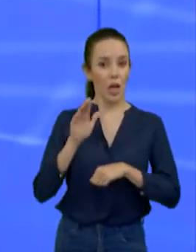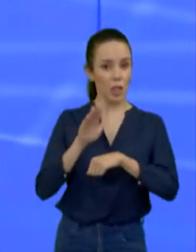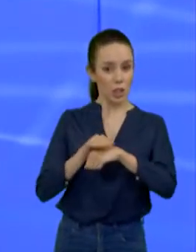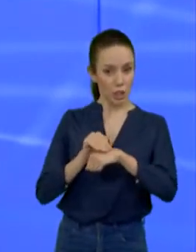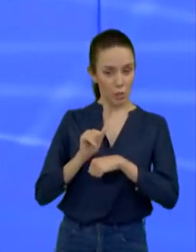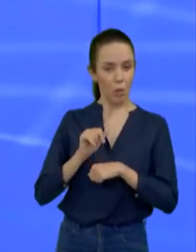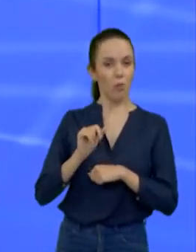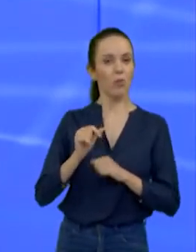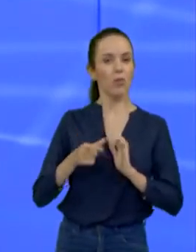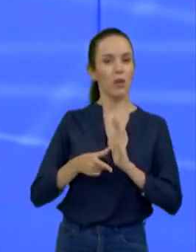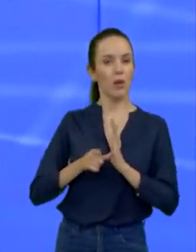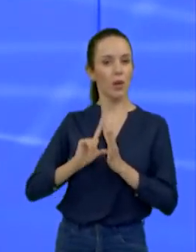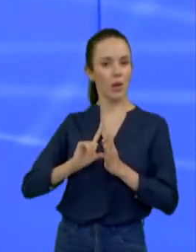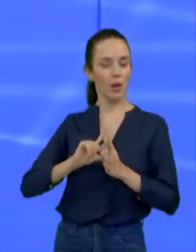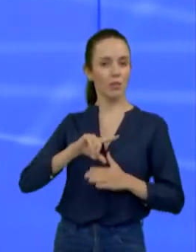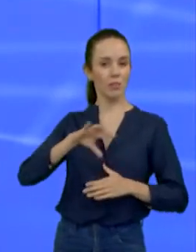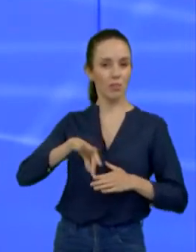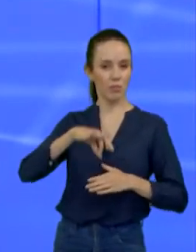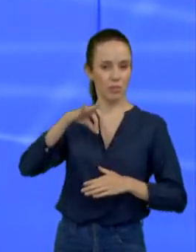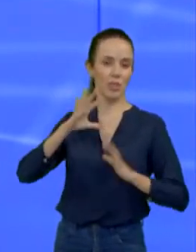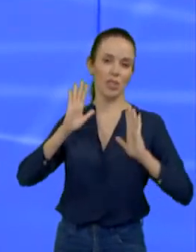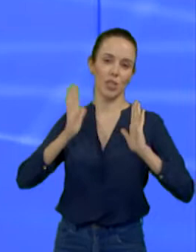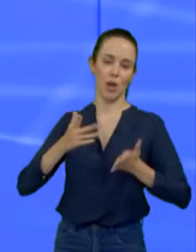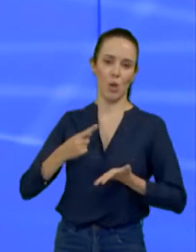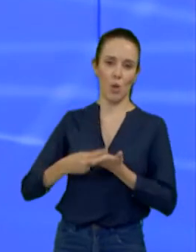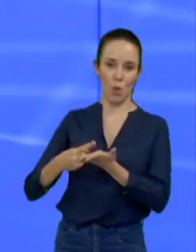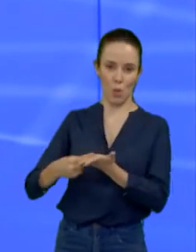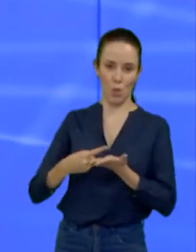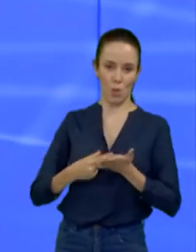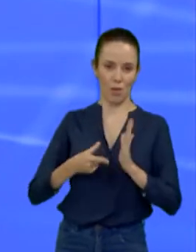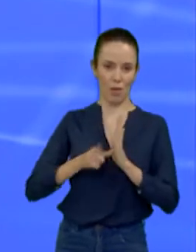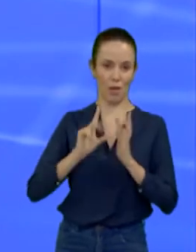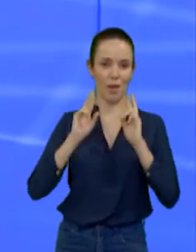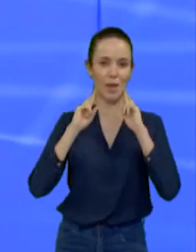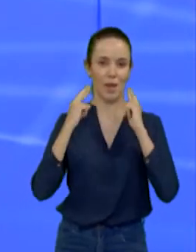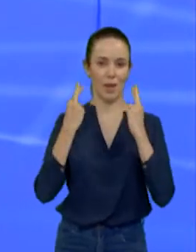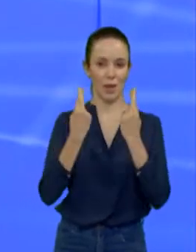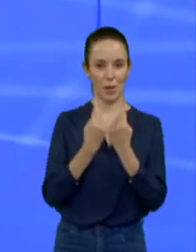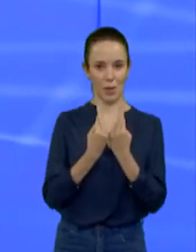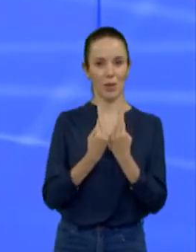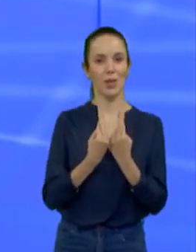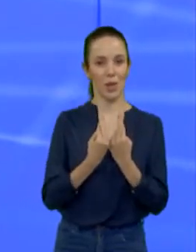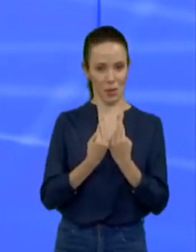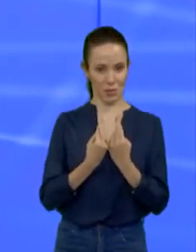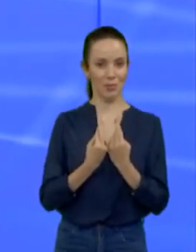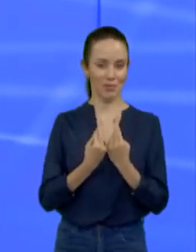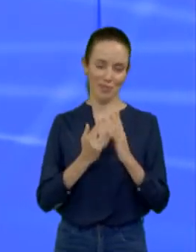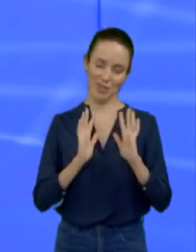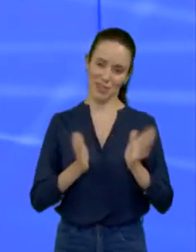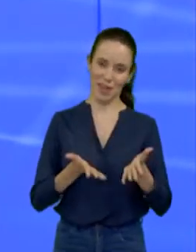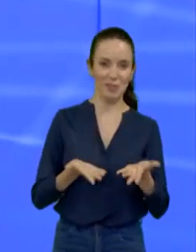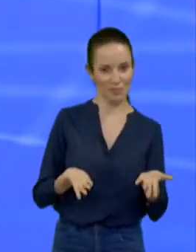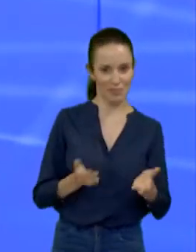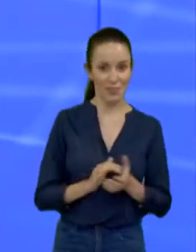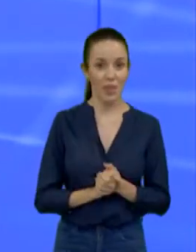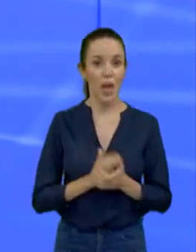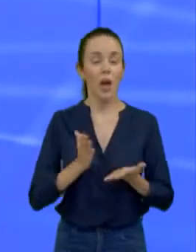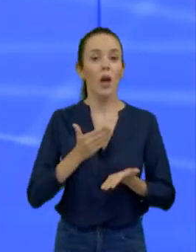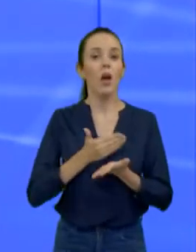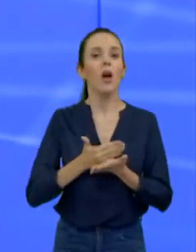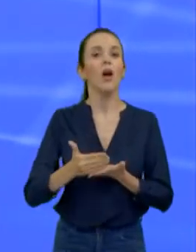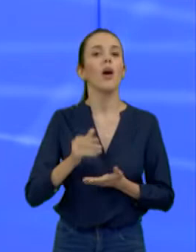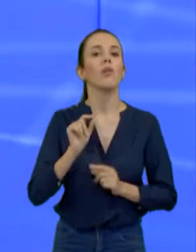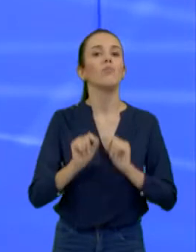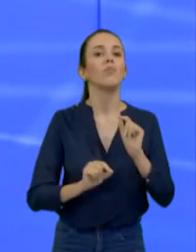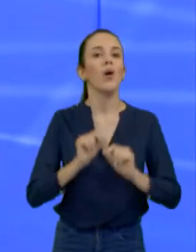fazerem perguntas, tudo isso foi definido previamente em uma reunião que realizamos aqui na sede da Band. Com isso, quem começa